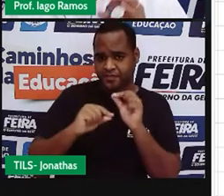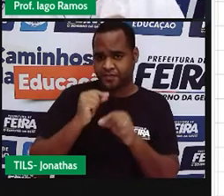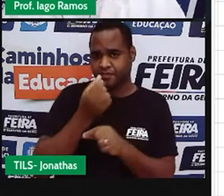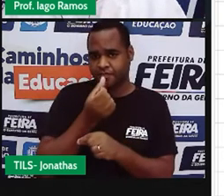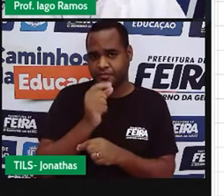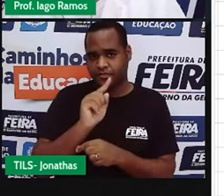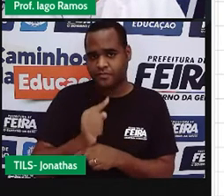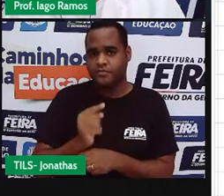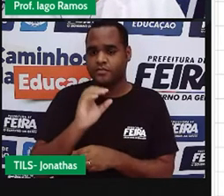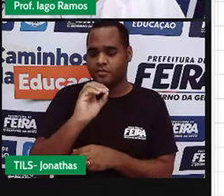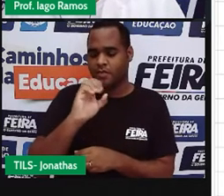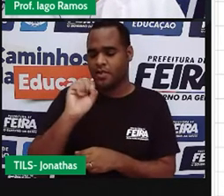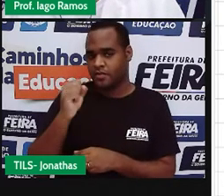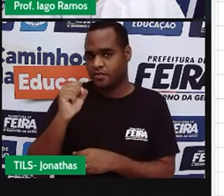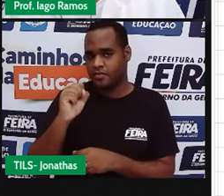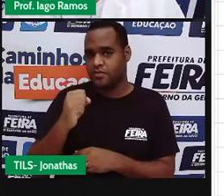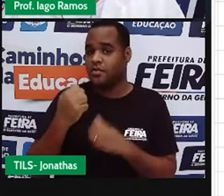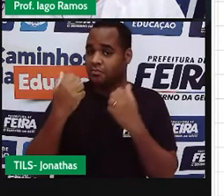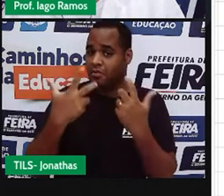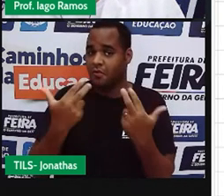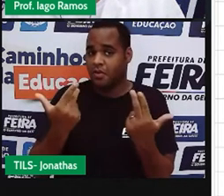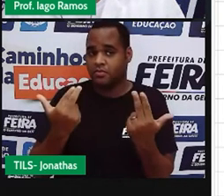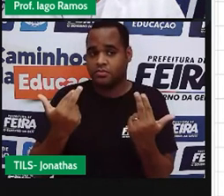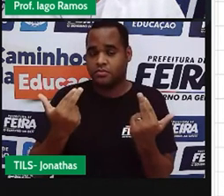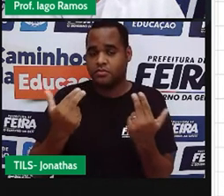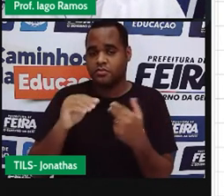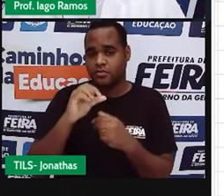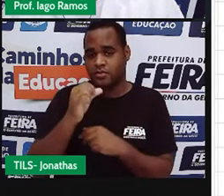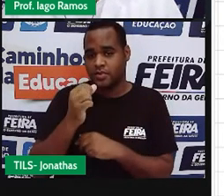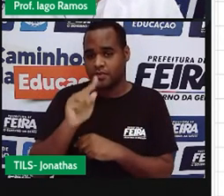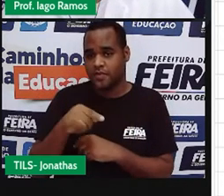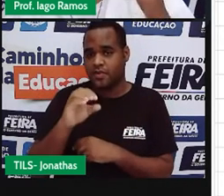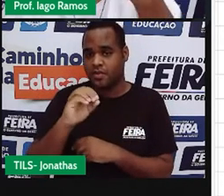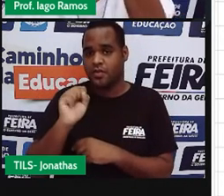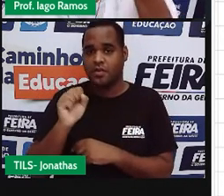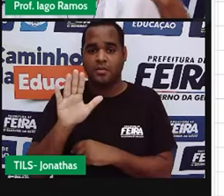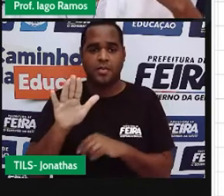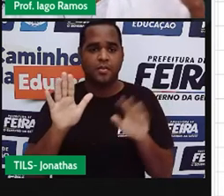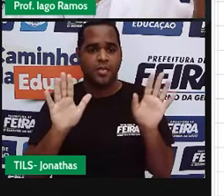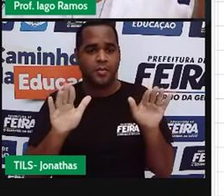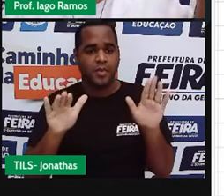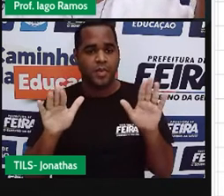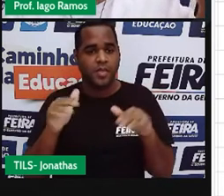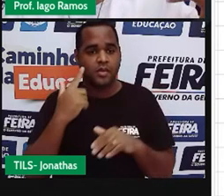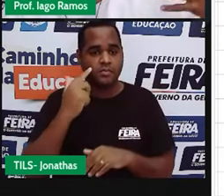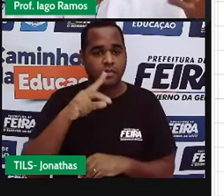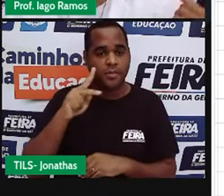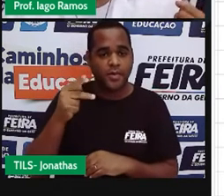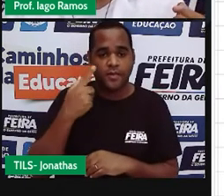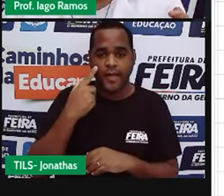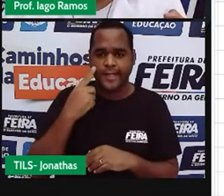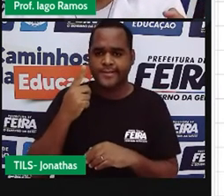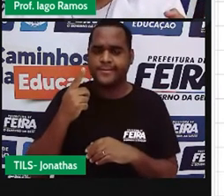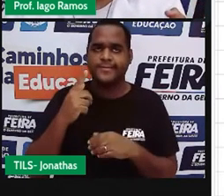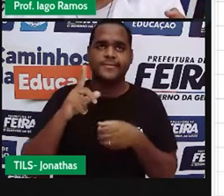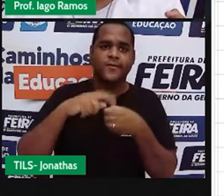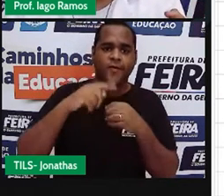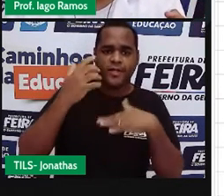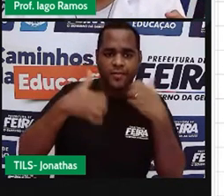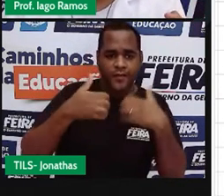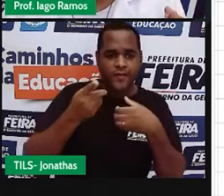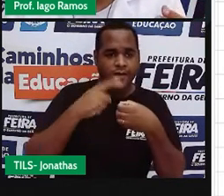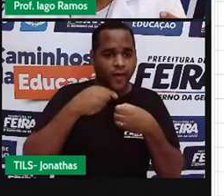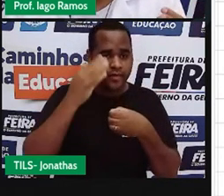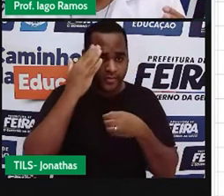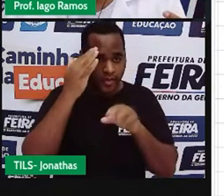6,08.,08. Igualzinho. Igualzinho. Peraí, professor. Recapitula aí. Deixa eu